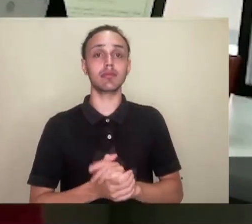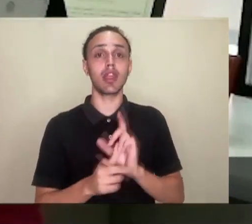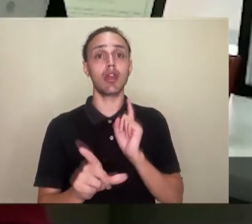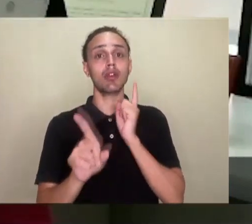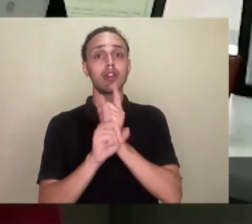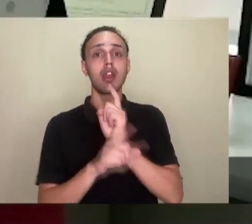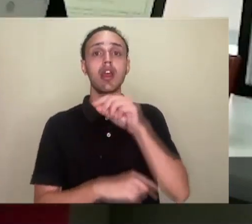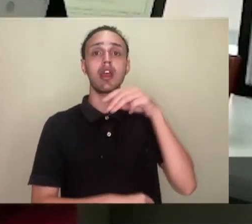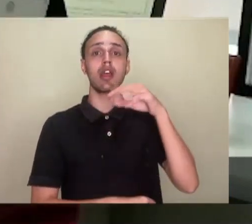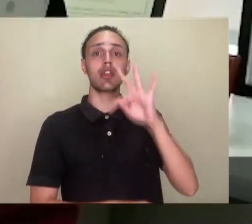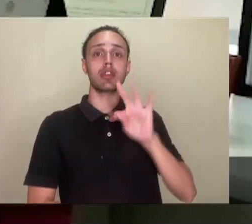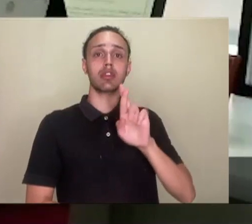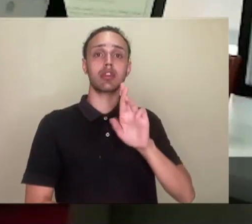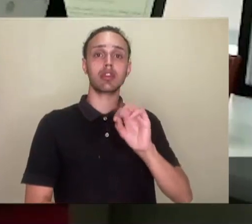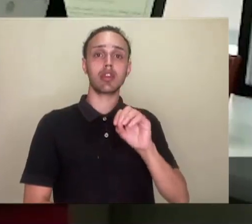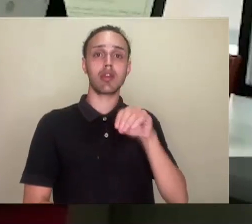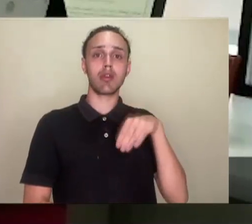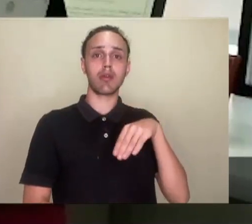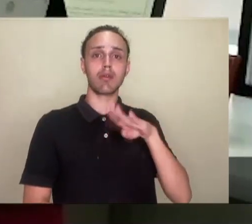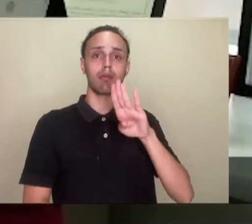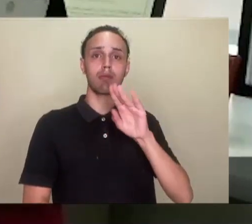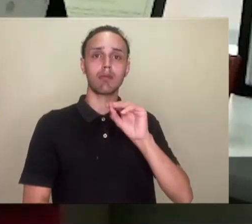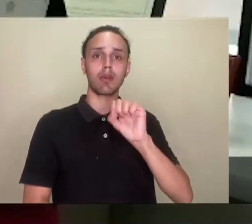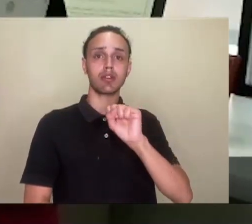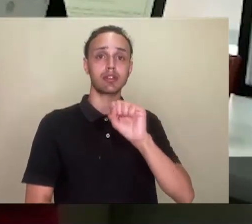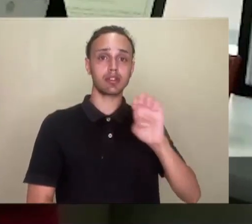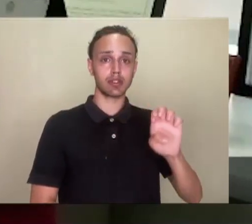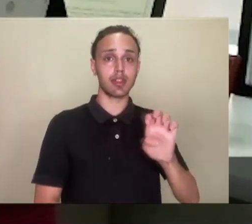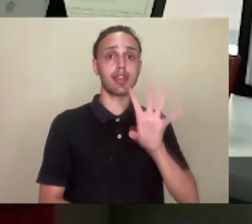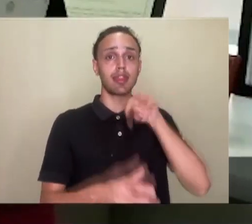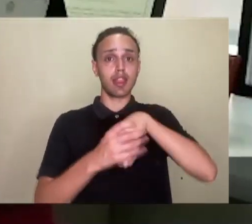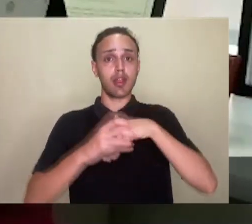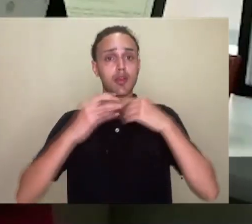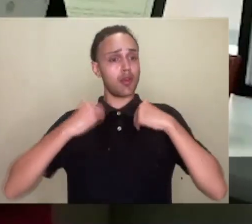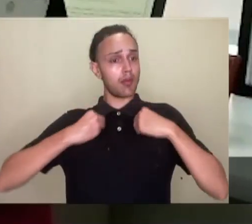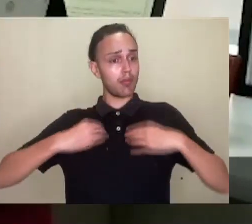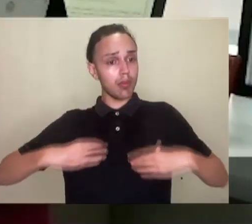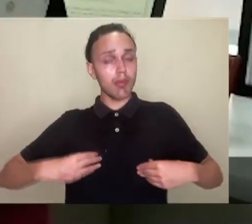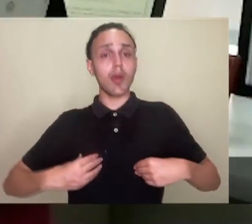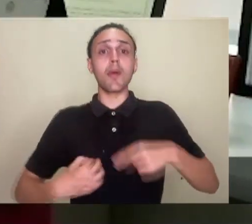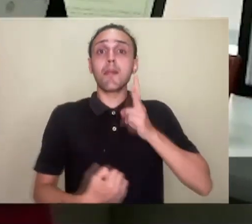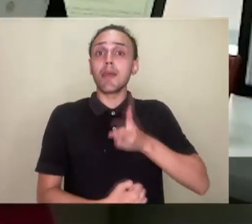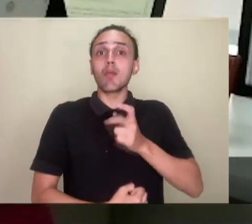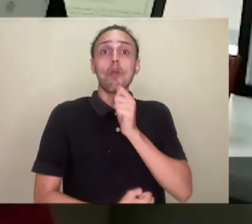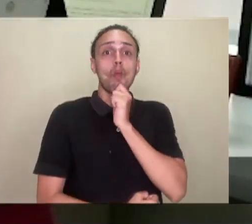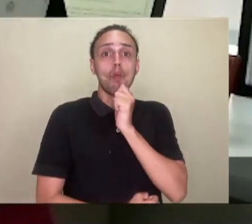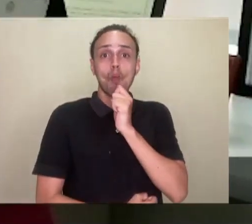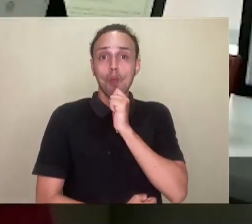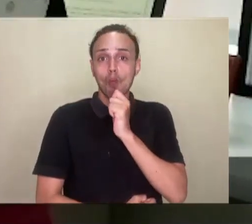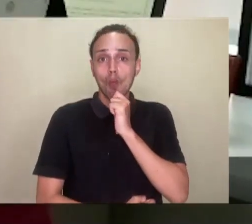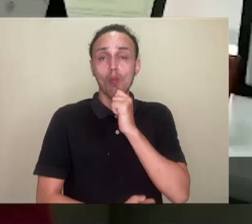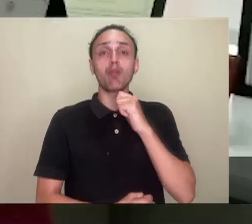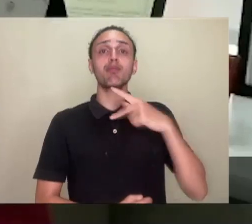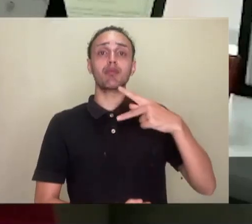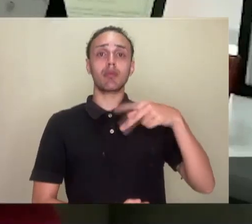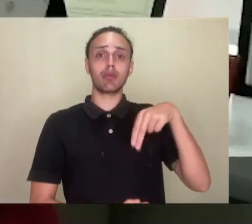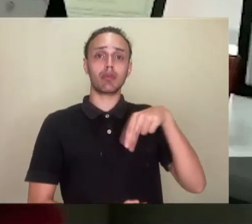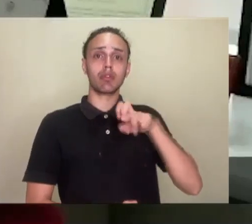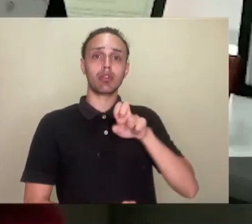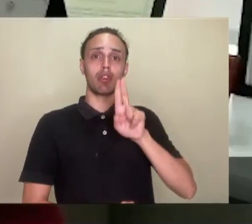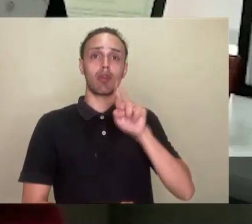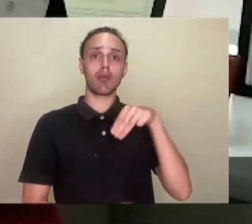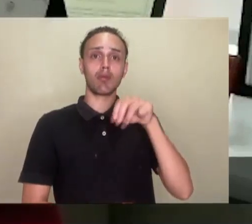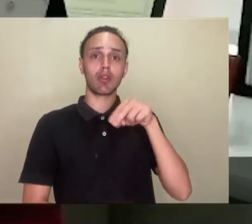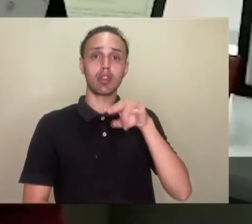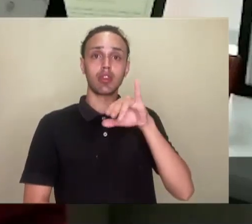em pulmões que não têm uma pneumonia grave, ele é muito importante, porque essa